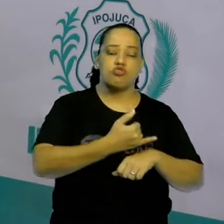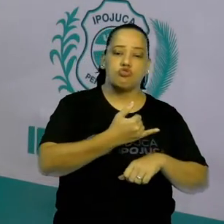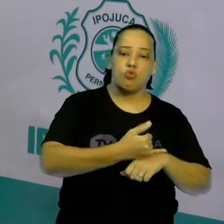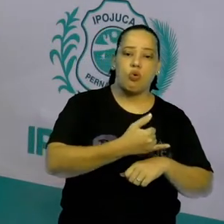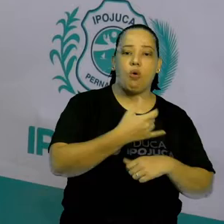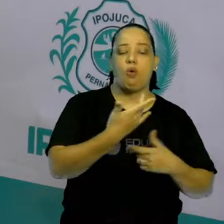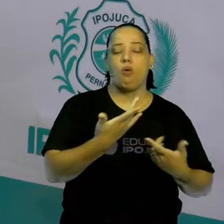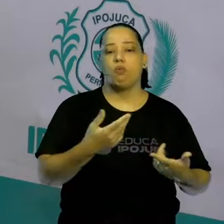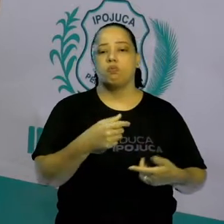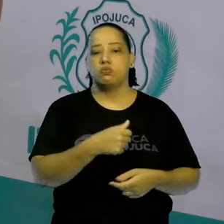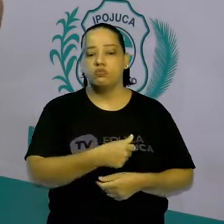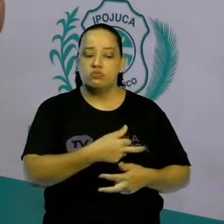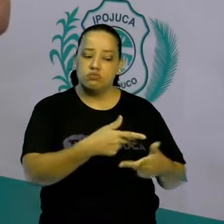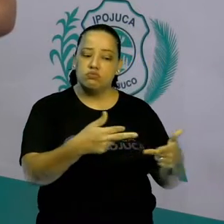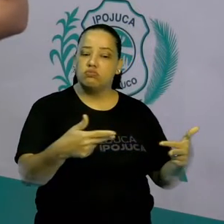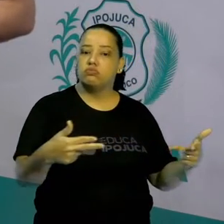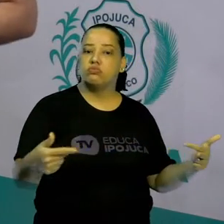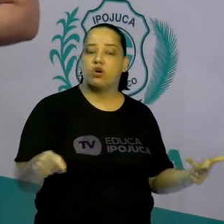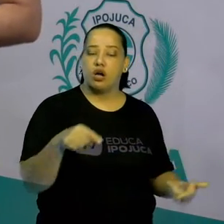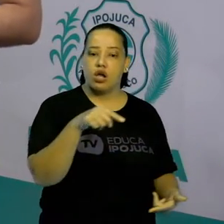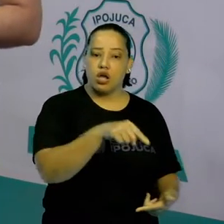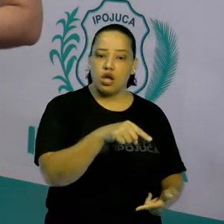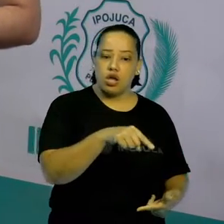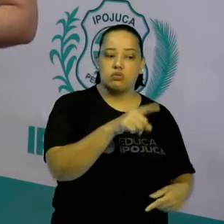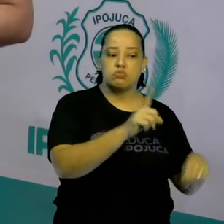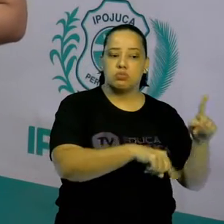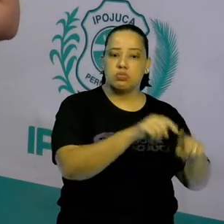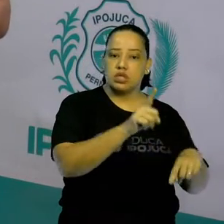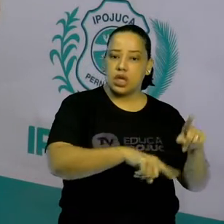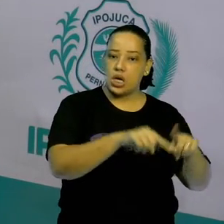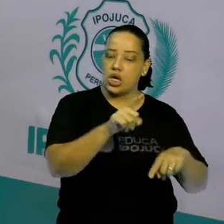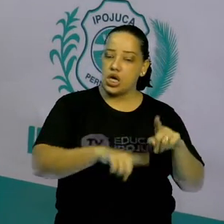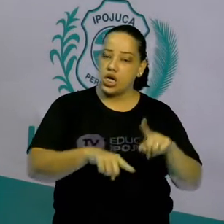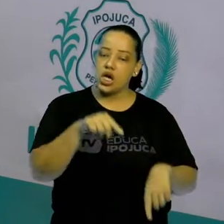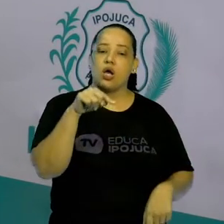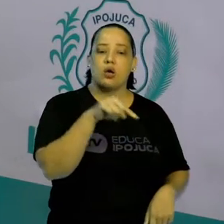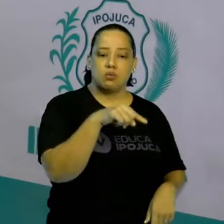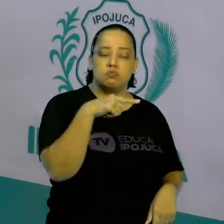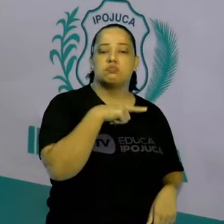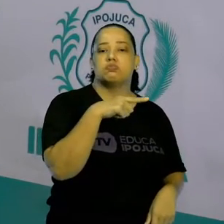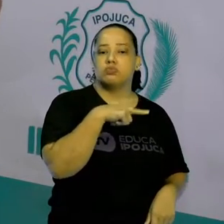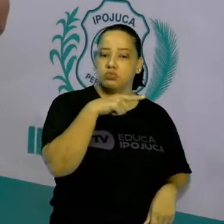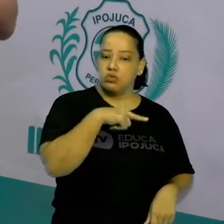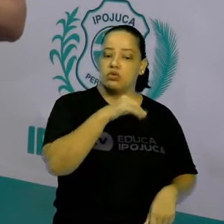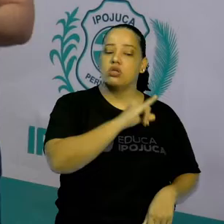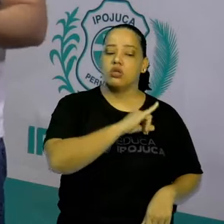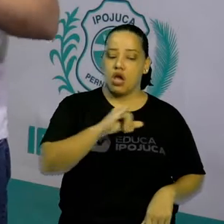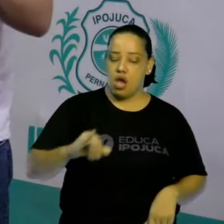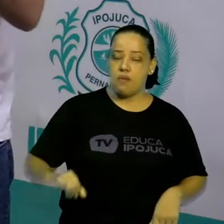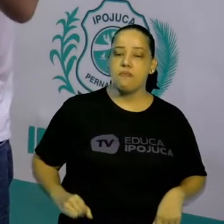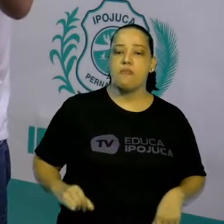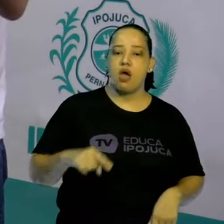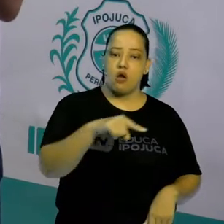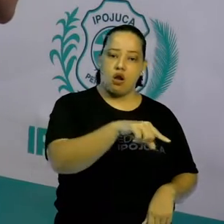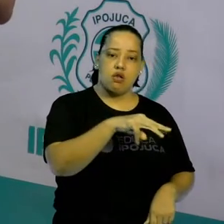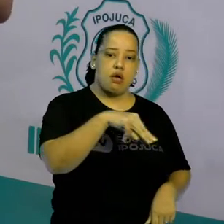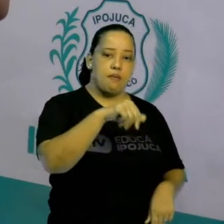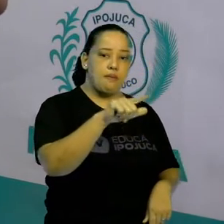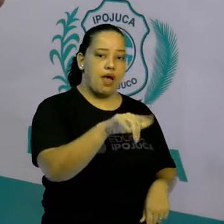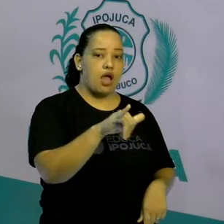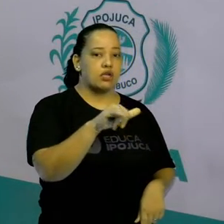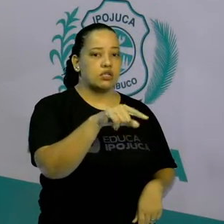certo? Então, todos esses produtos, eles eram comercializados ali no Império do Mali. Então, você tem